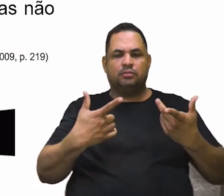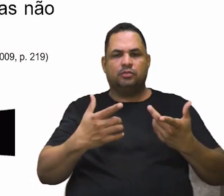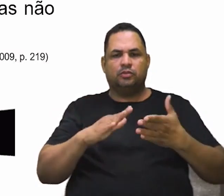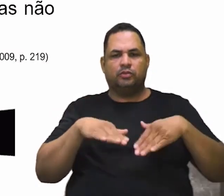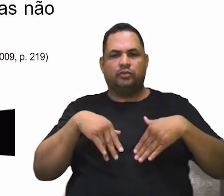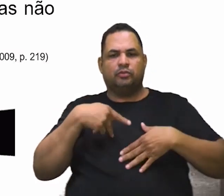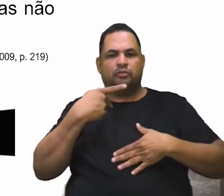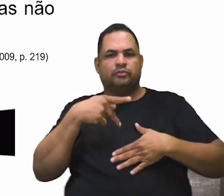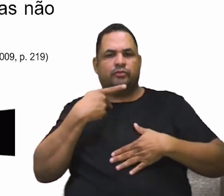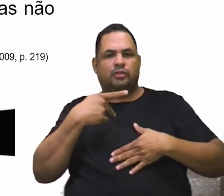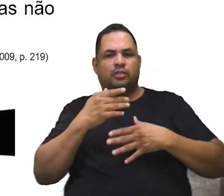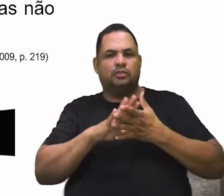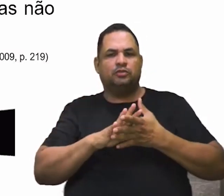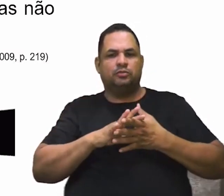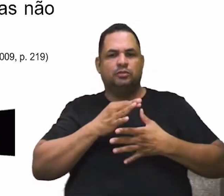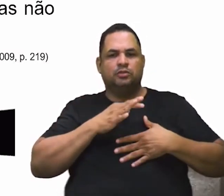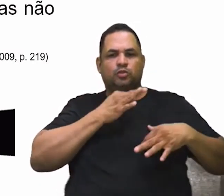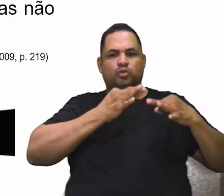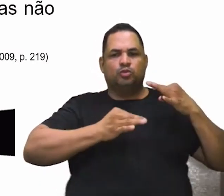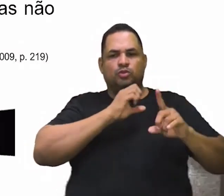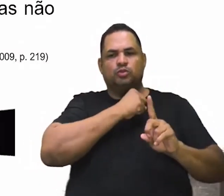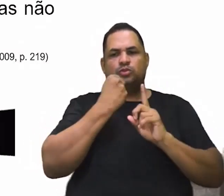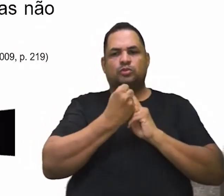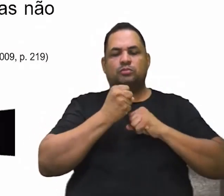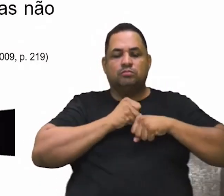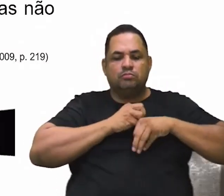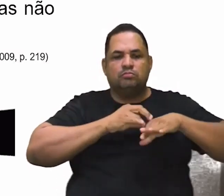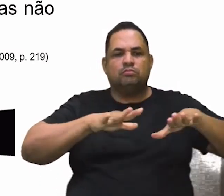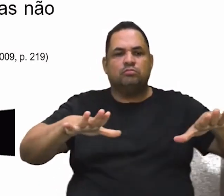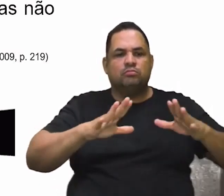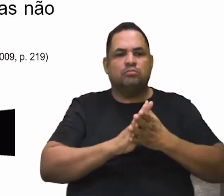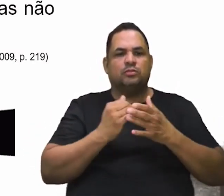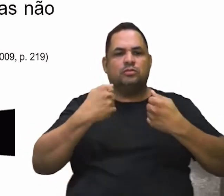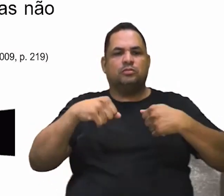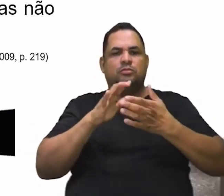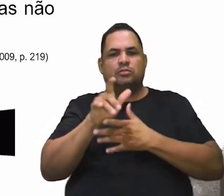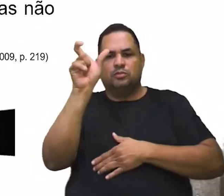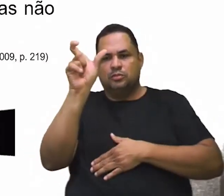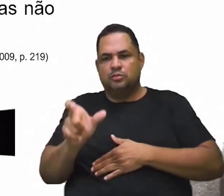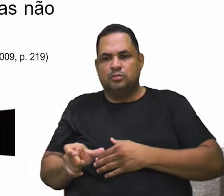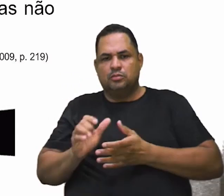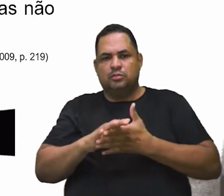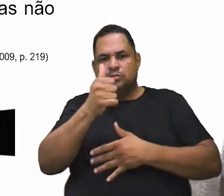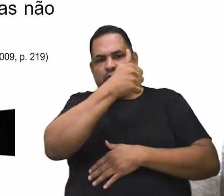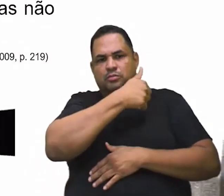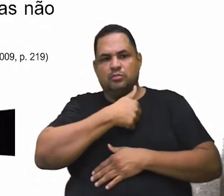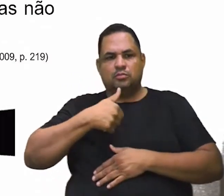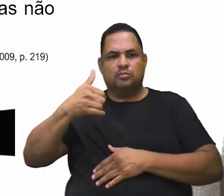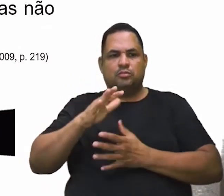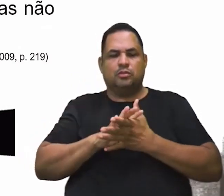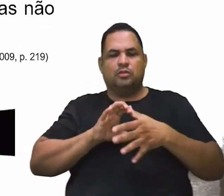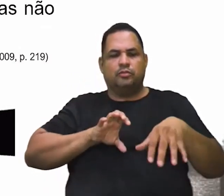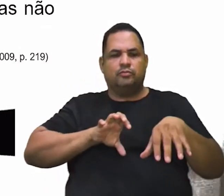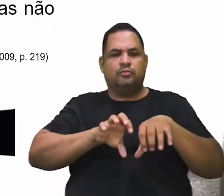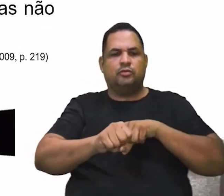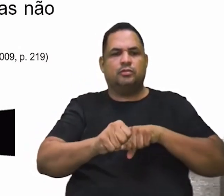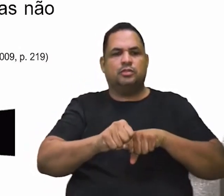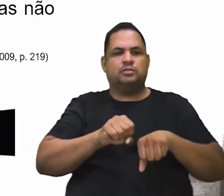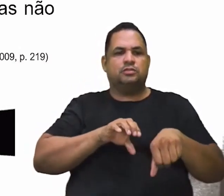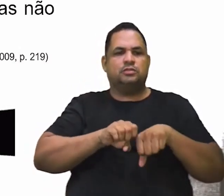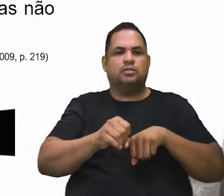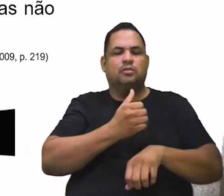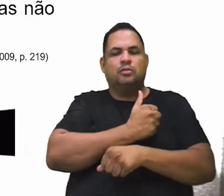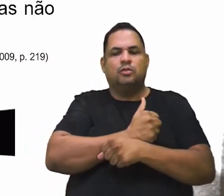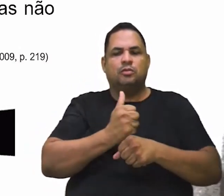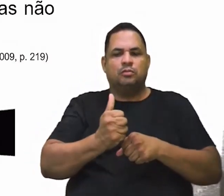ao estender justiça social a todos, permite que os indivíduos tenham condições de melhor formação moral,